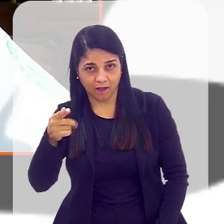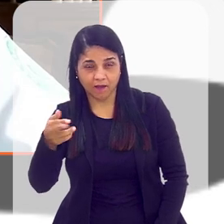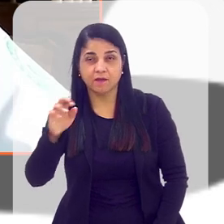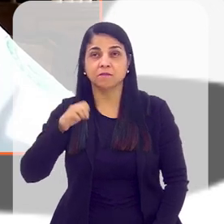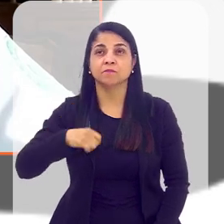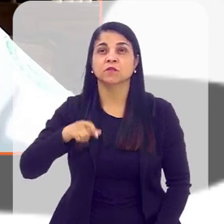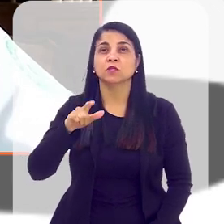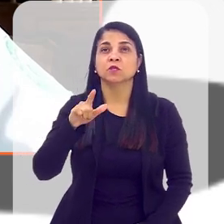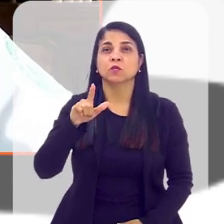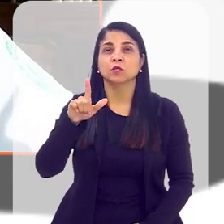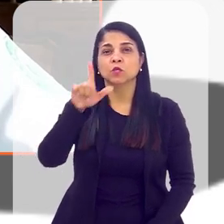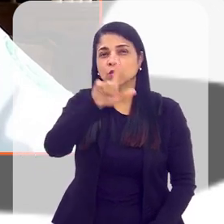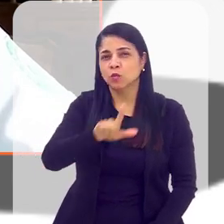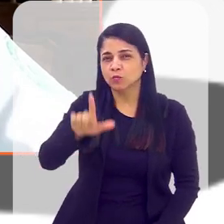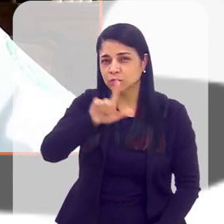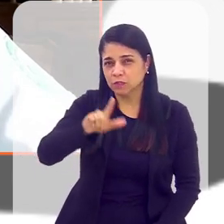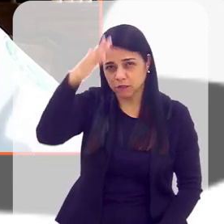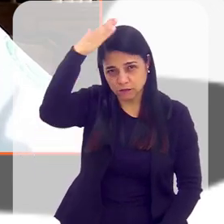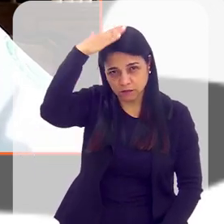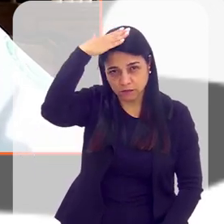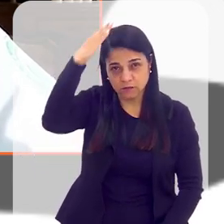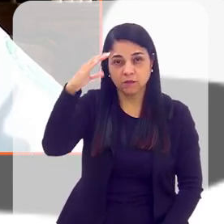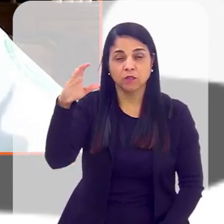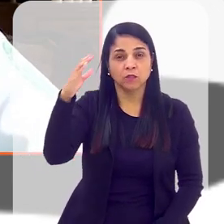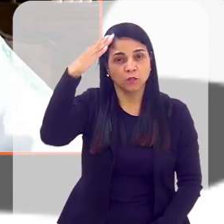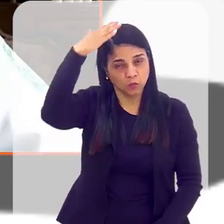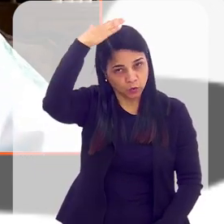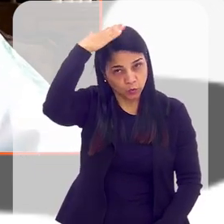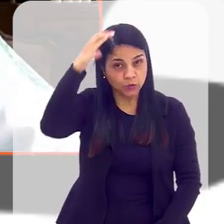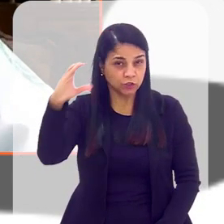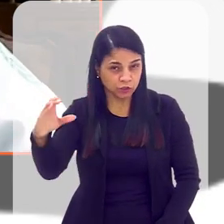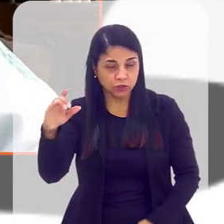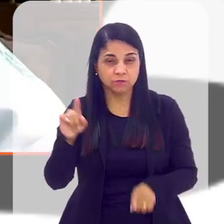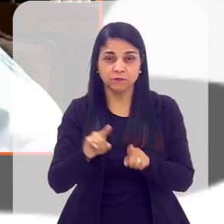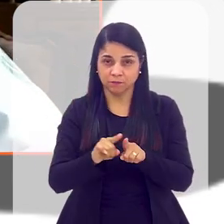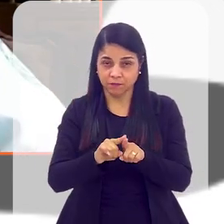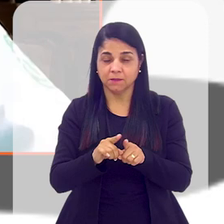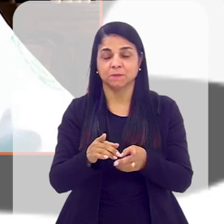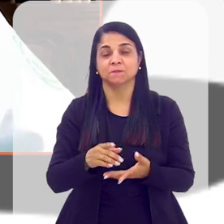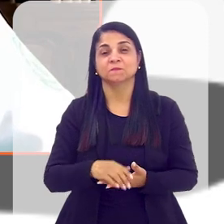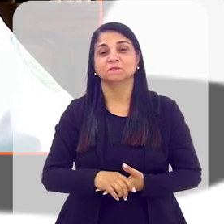Londrina, aqui em Canoas também, e na cidade de Gravataí, também próximo aqui de Porto Alegre.